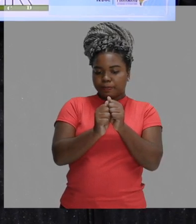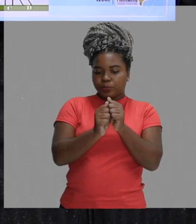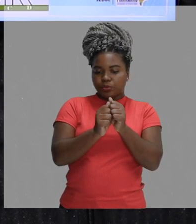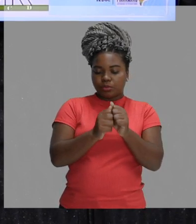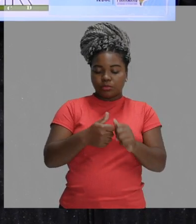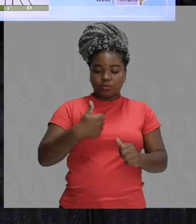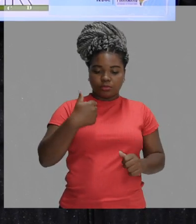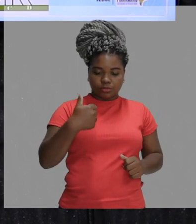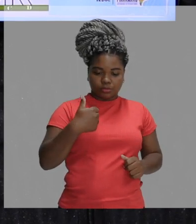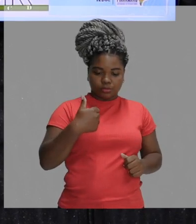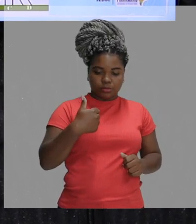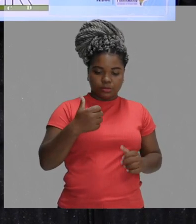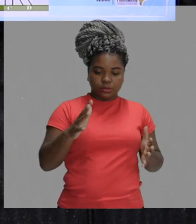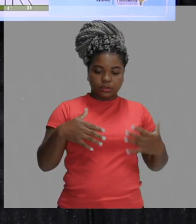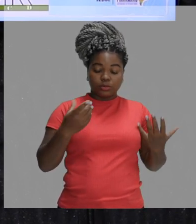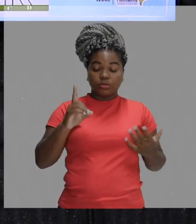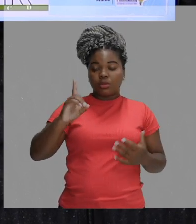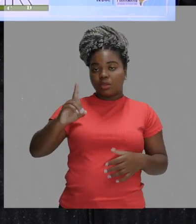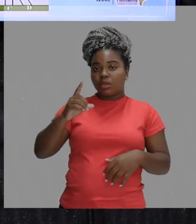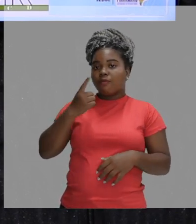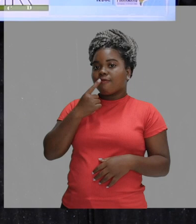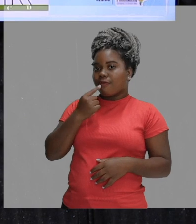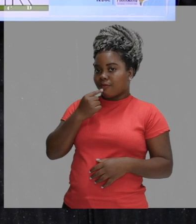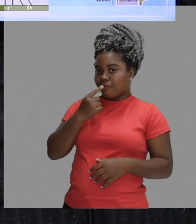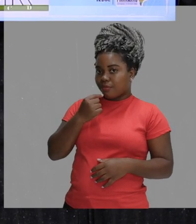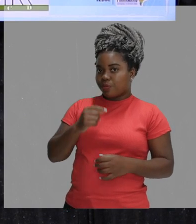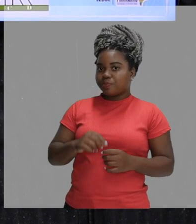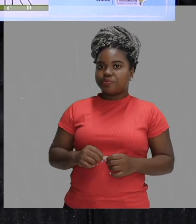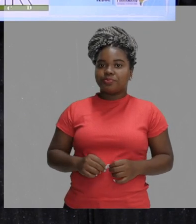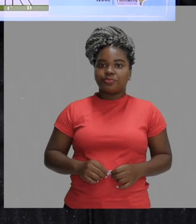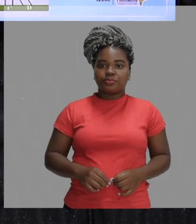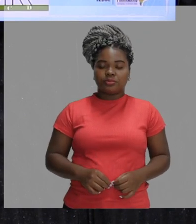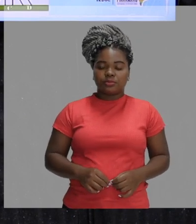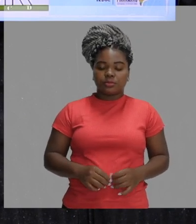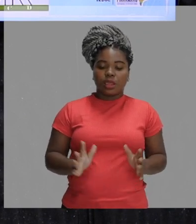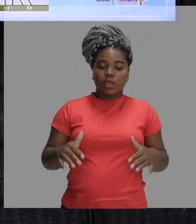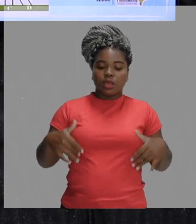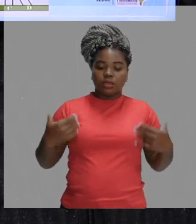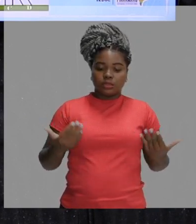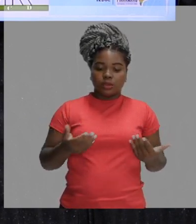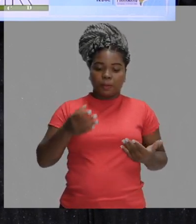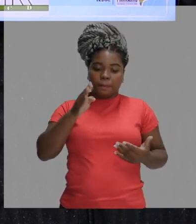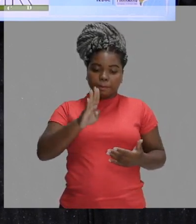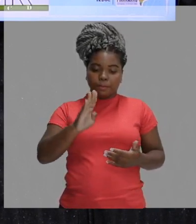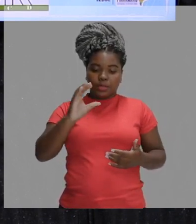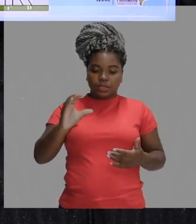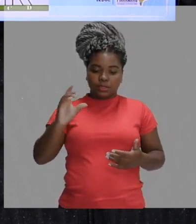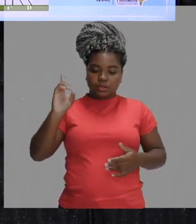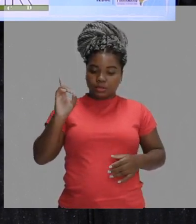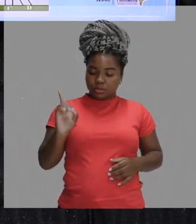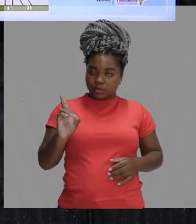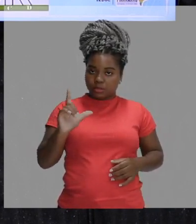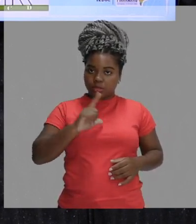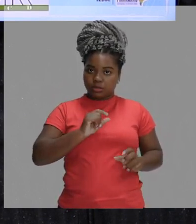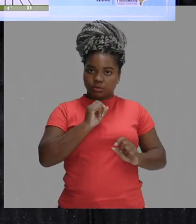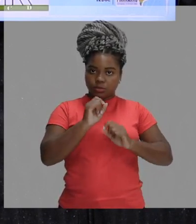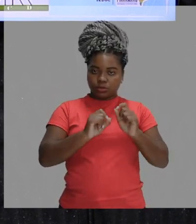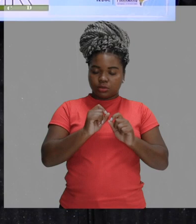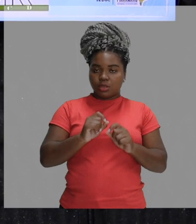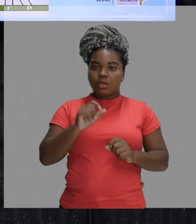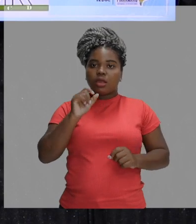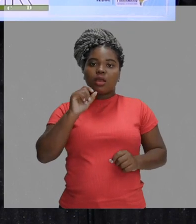Logo, o ponto D também será vermelho. Ok? Então, para B, C e D, eu tenho